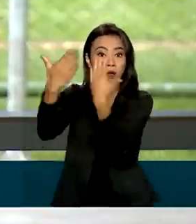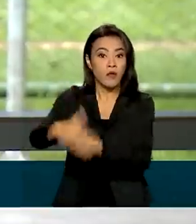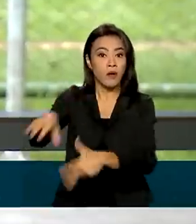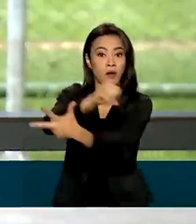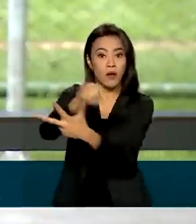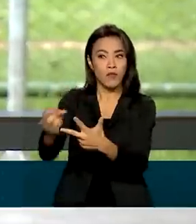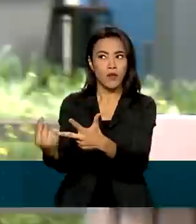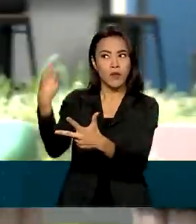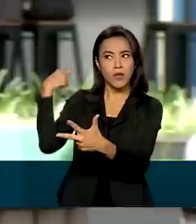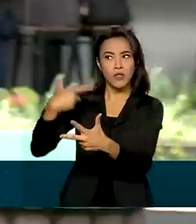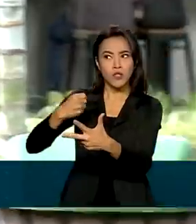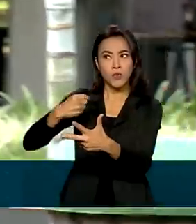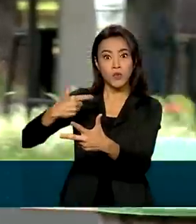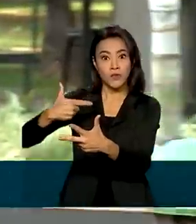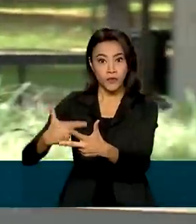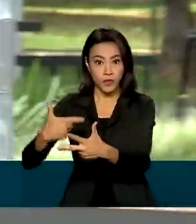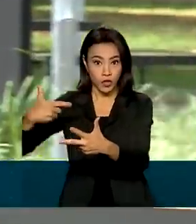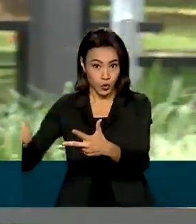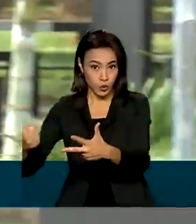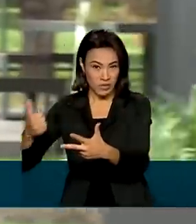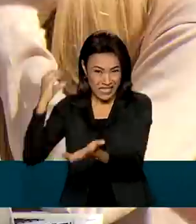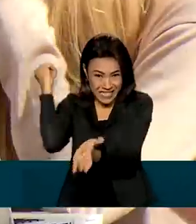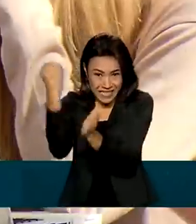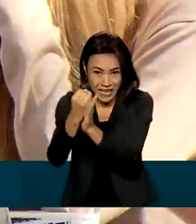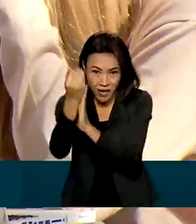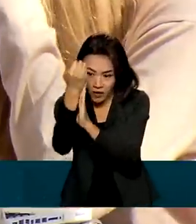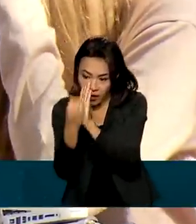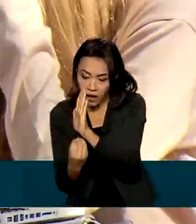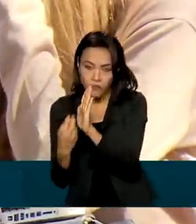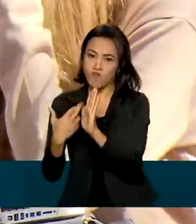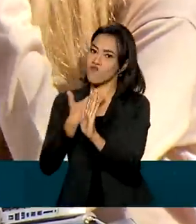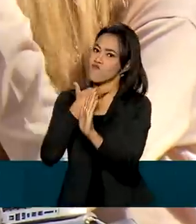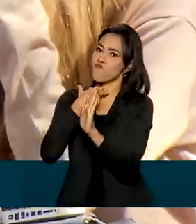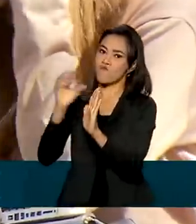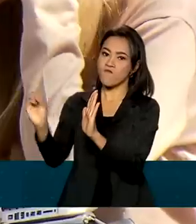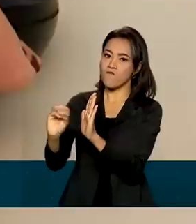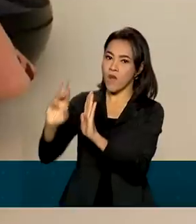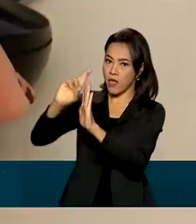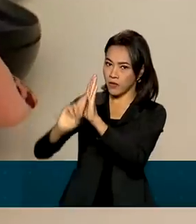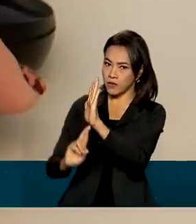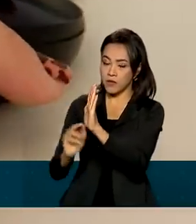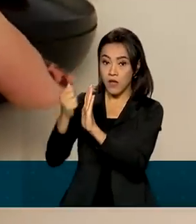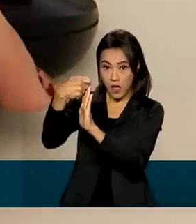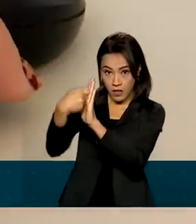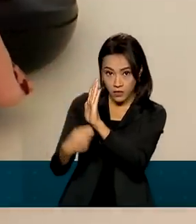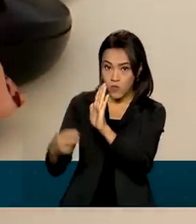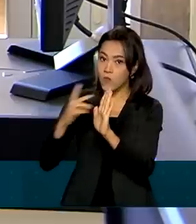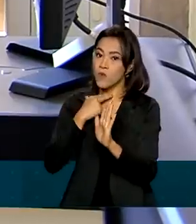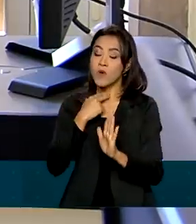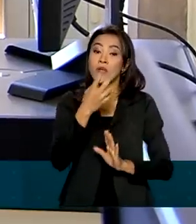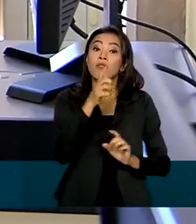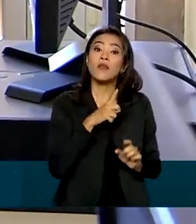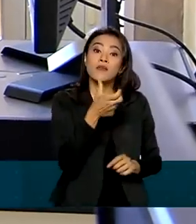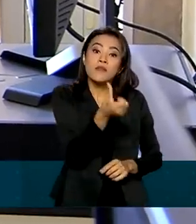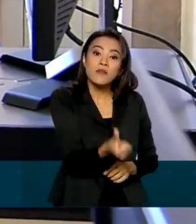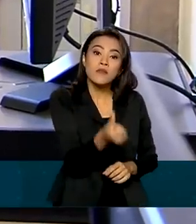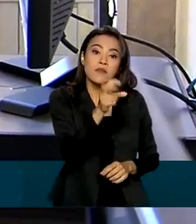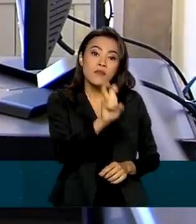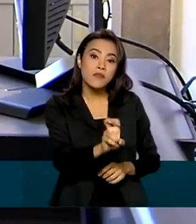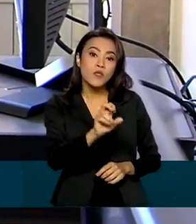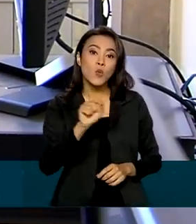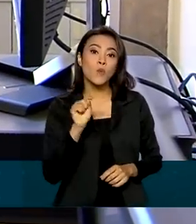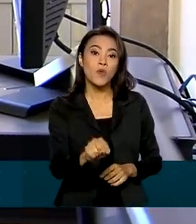2021, desde que não tenham tirado zero na redação. O Sisu oferece cerca de 65 mil vagas em